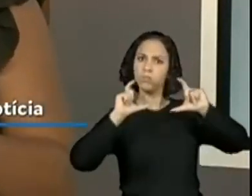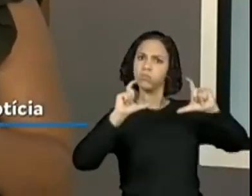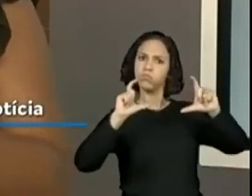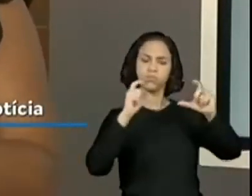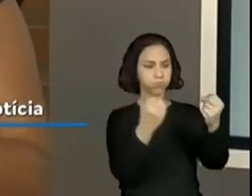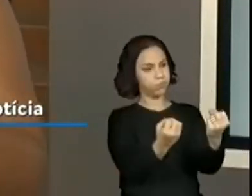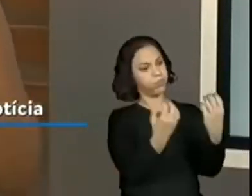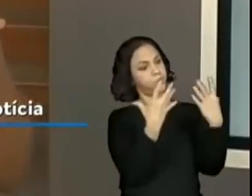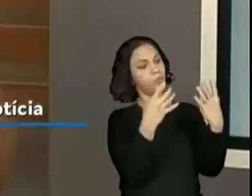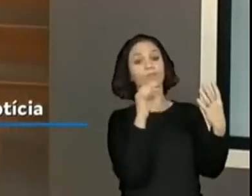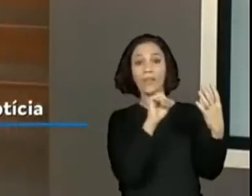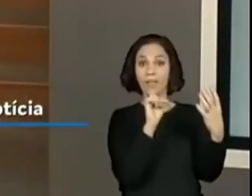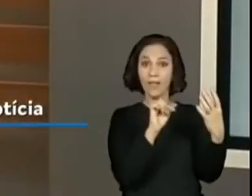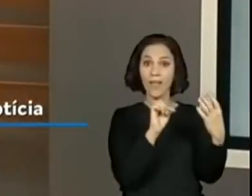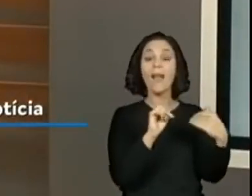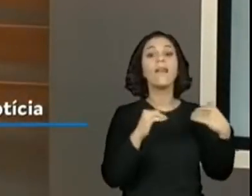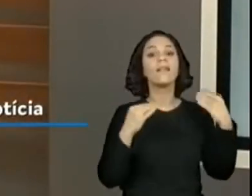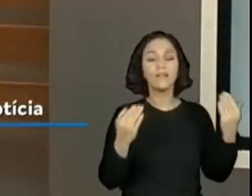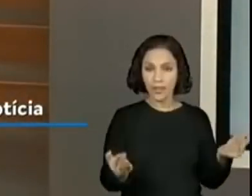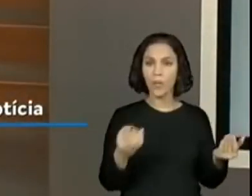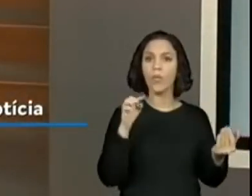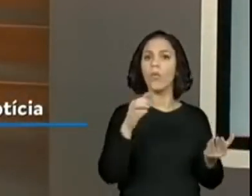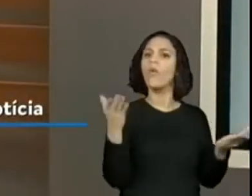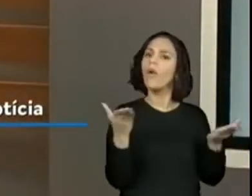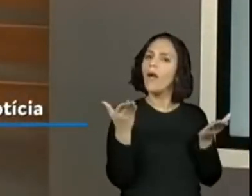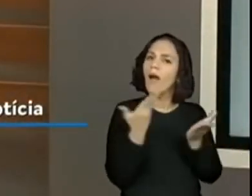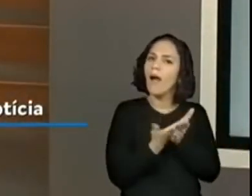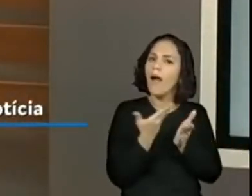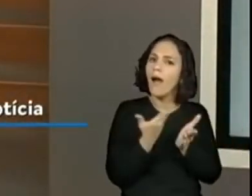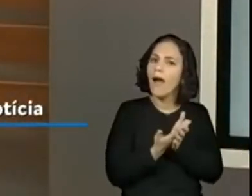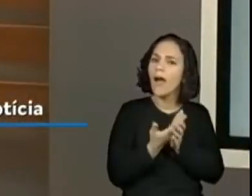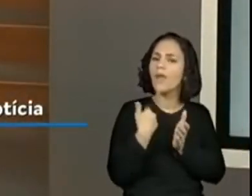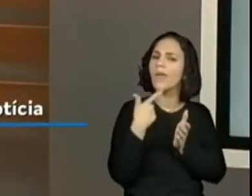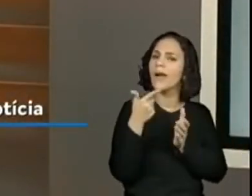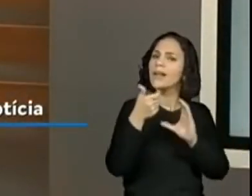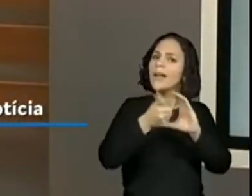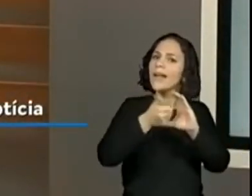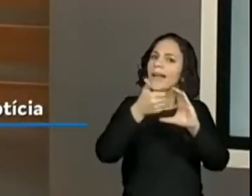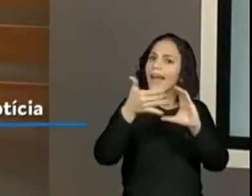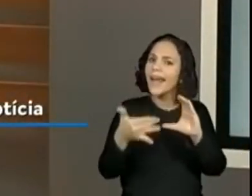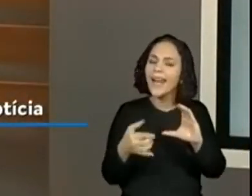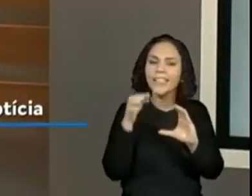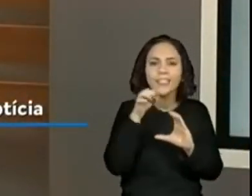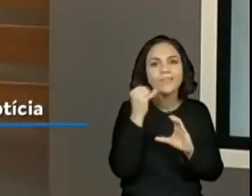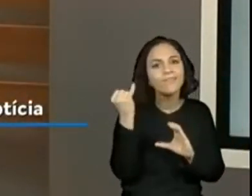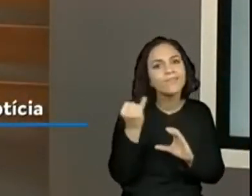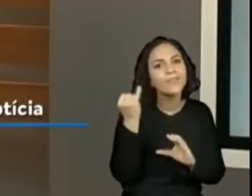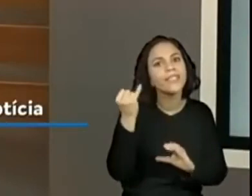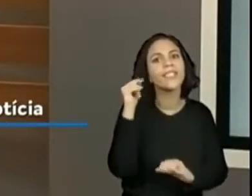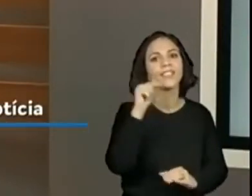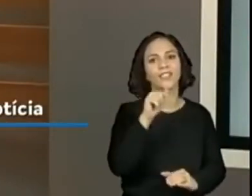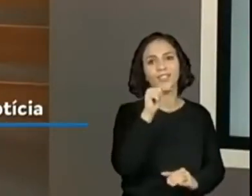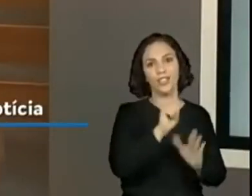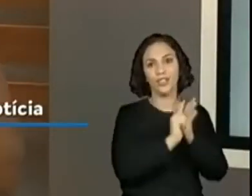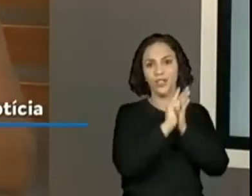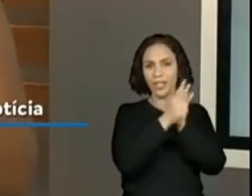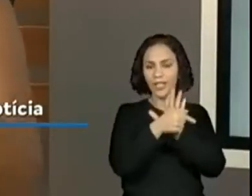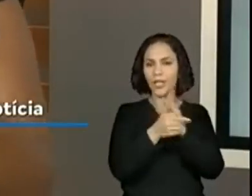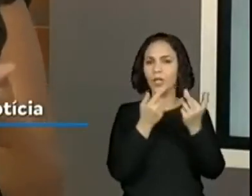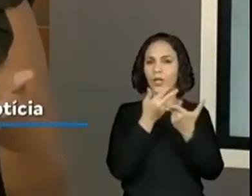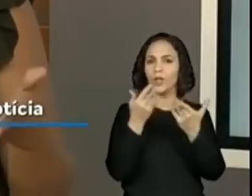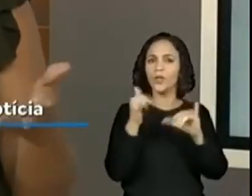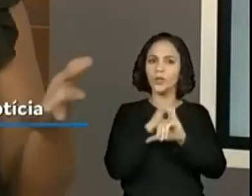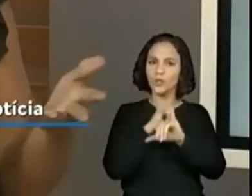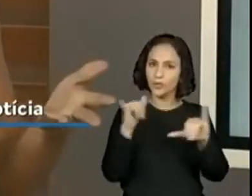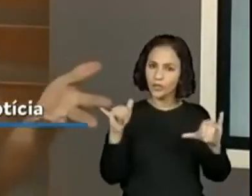jornal. Então, essa aula vai ser para a gente ver essa característica tão importante desse gênero, que é a notícia,